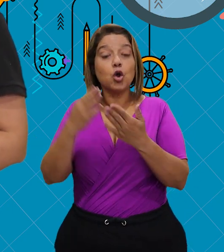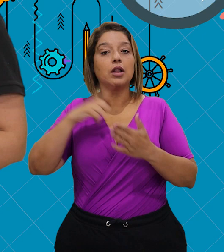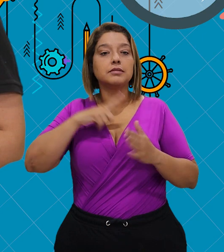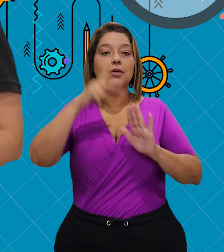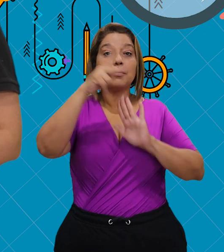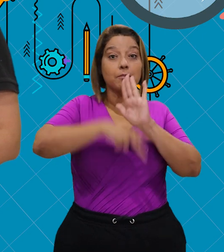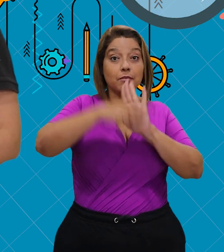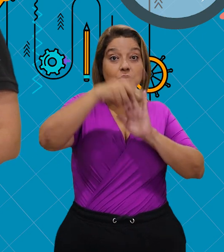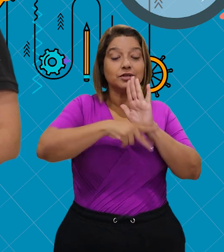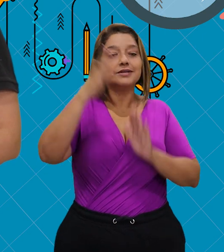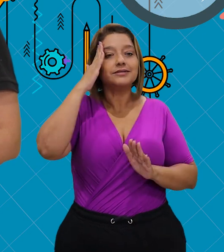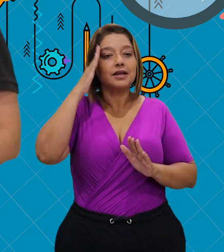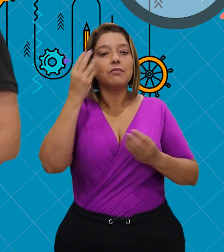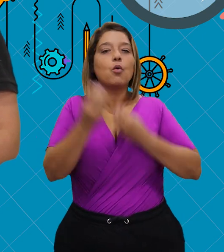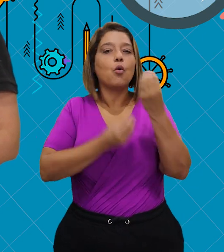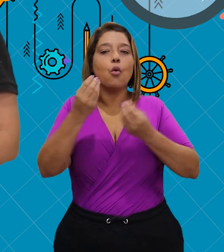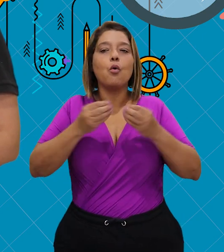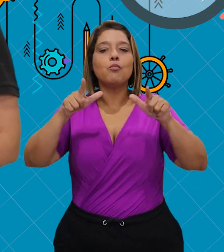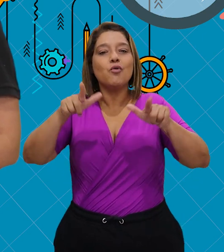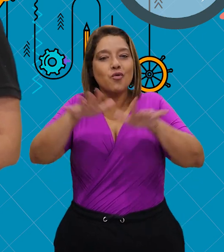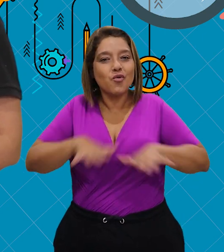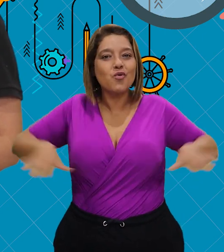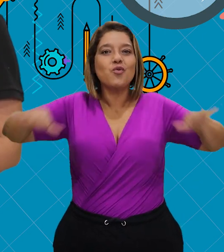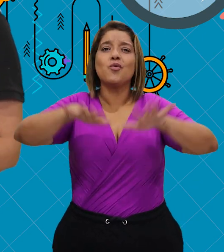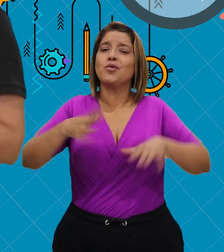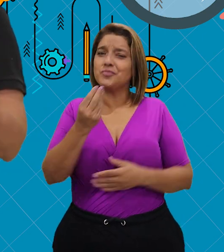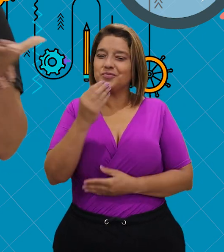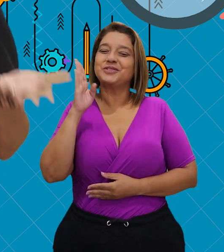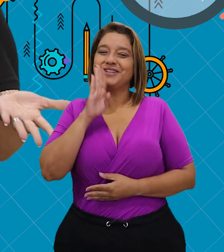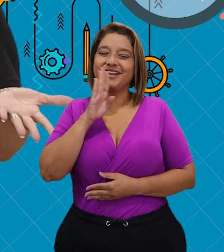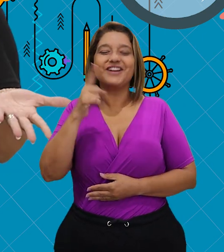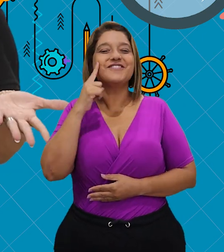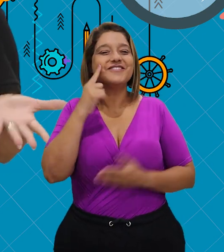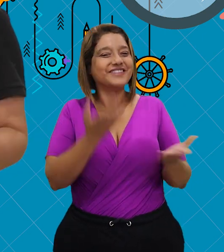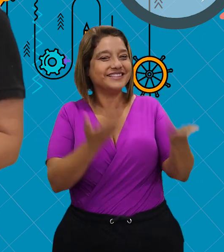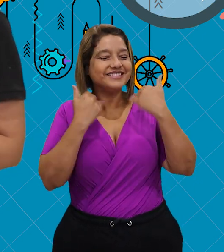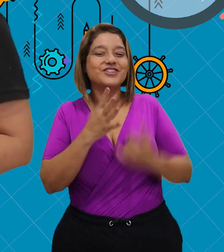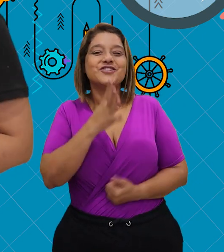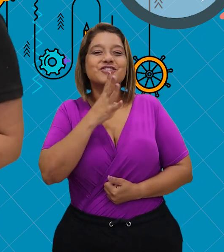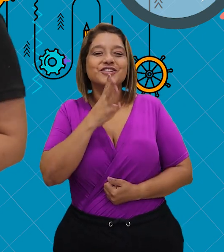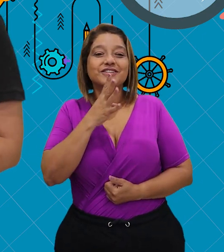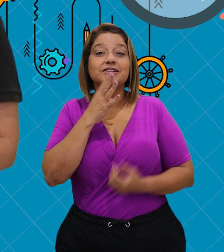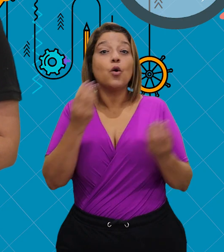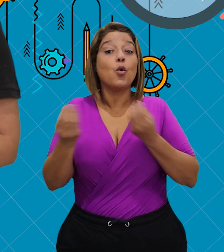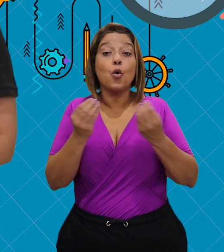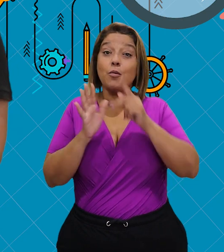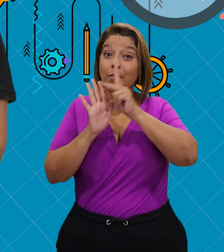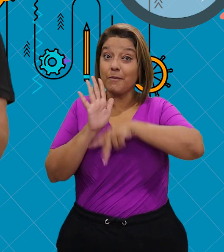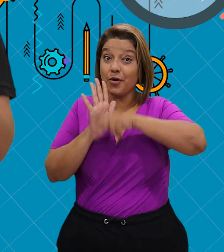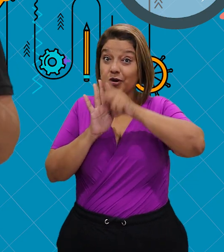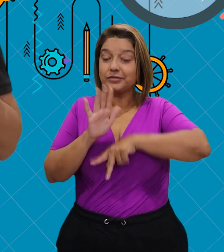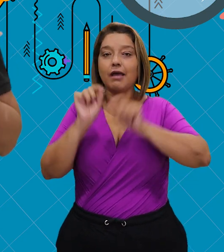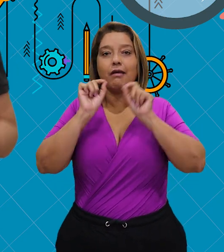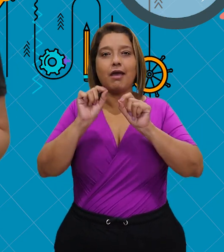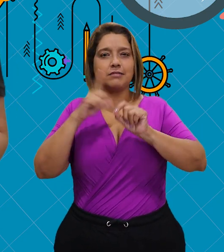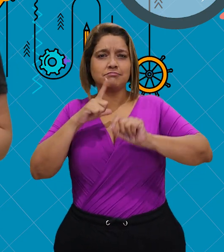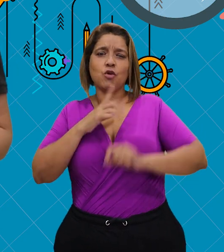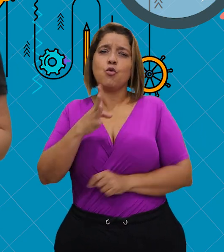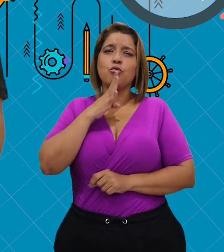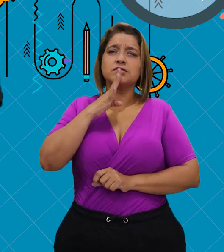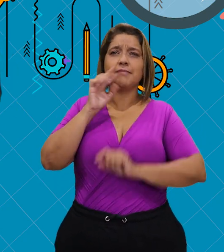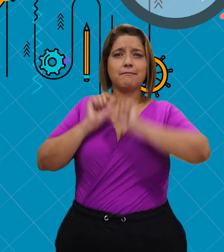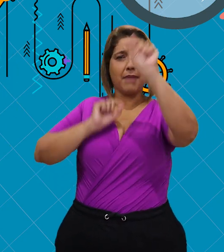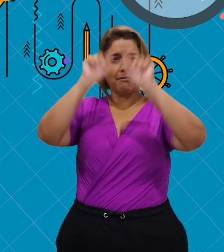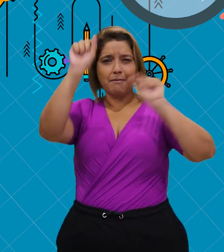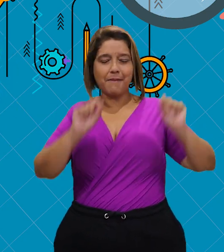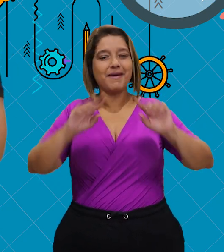projeto, o UFG em todo lugar, o que foi muito legal, viu? Então vamos juntos acompanhar o projeto Jornada do